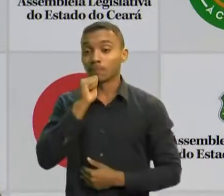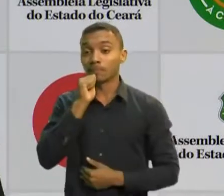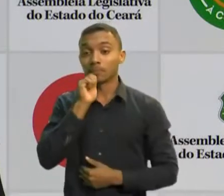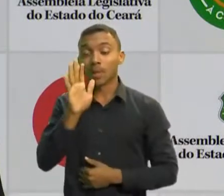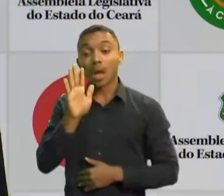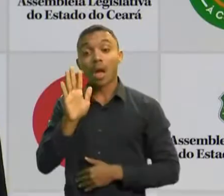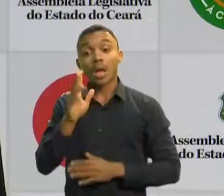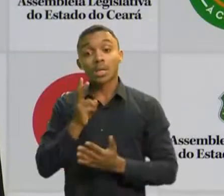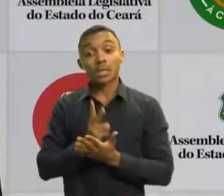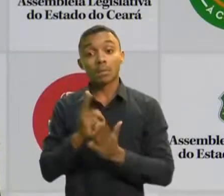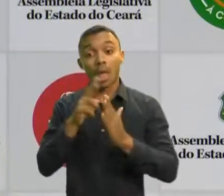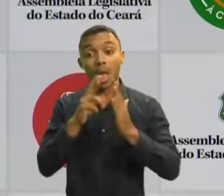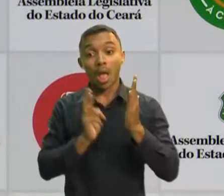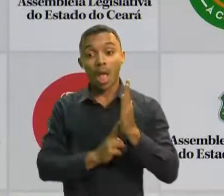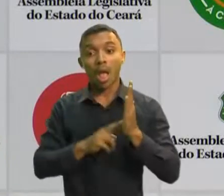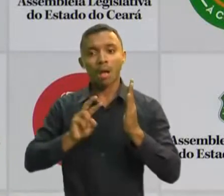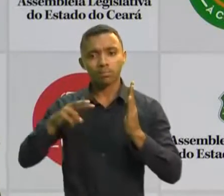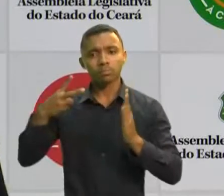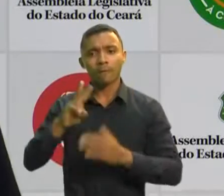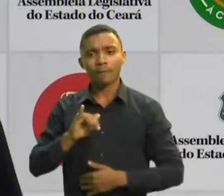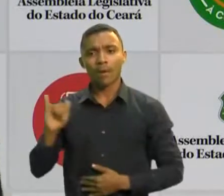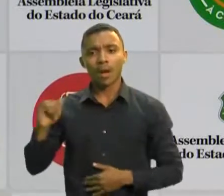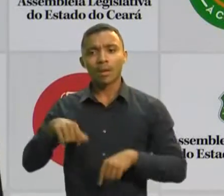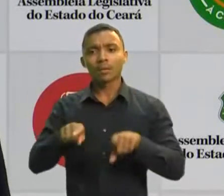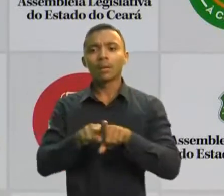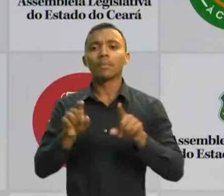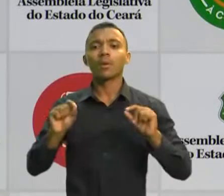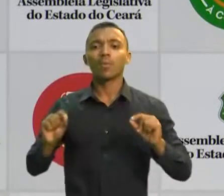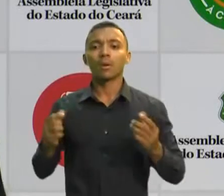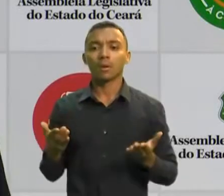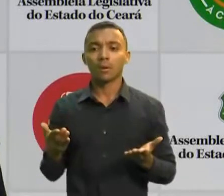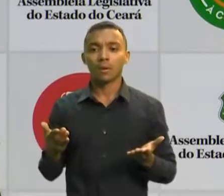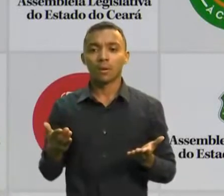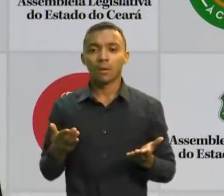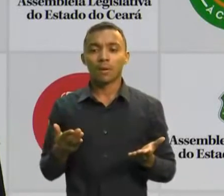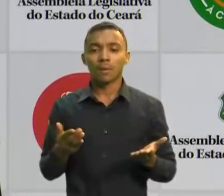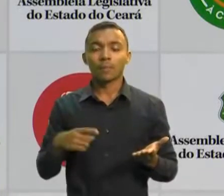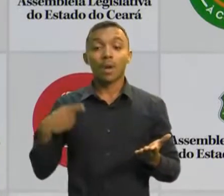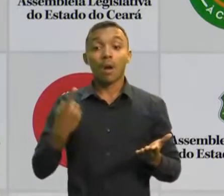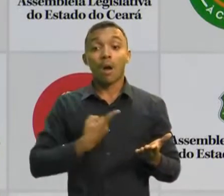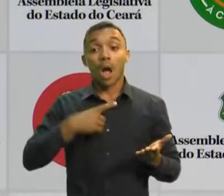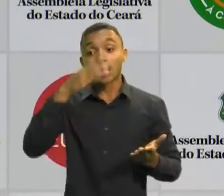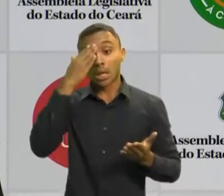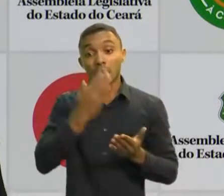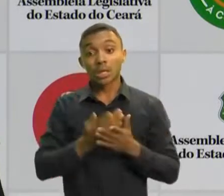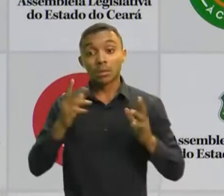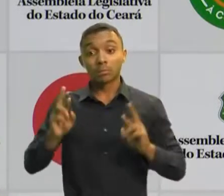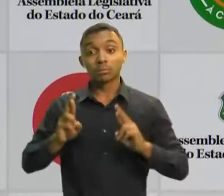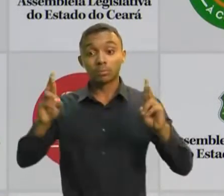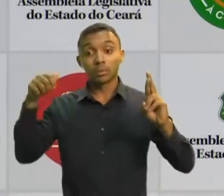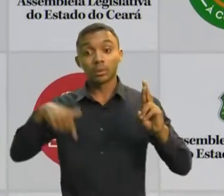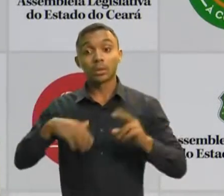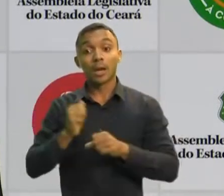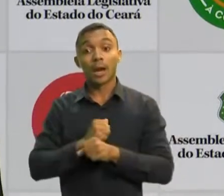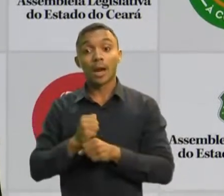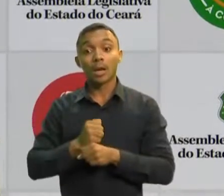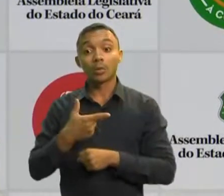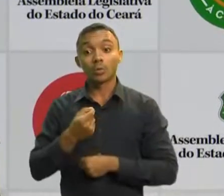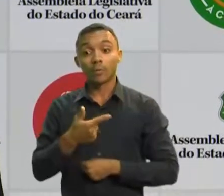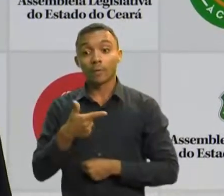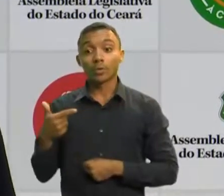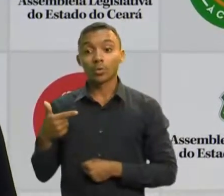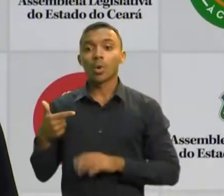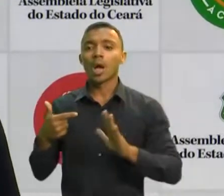redobrado. E nós estamos aqui com uma missão e com uma perspectiva muito positiva para que esse ano, não só por ser um ano